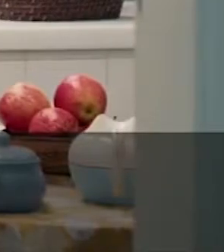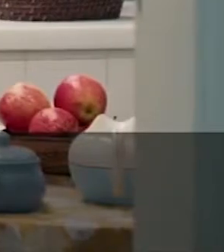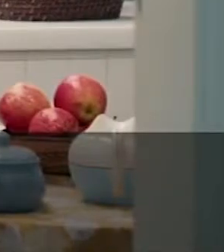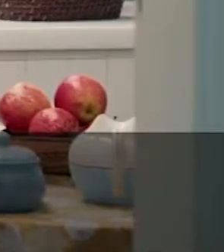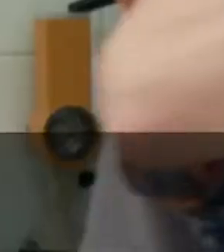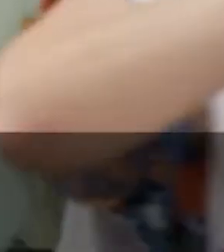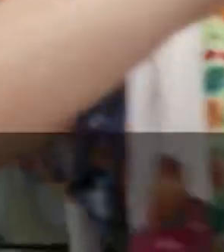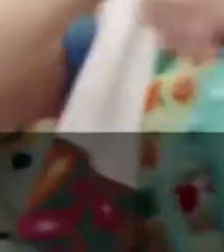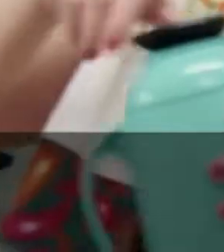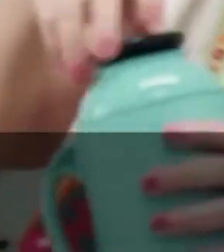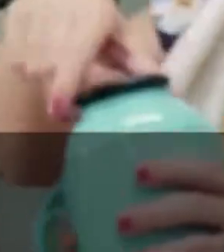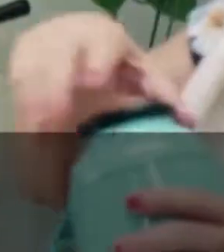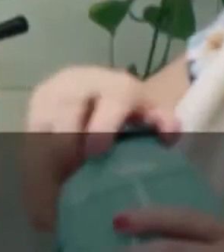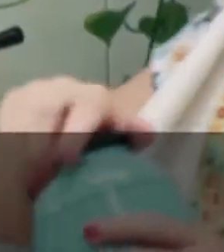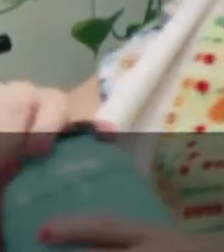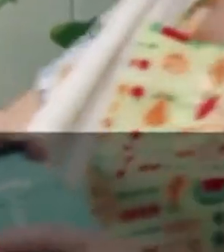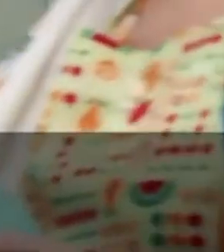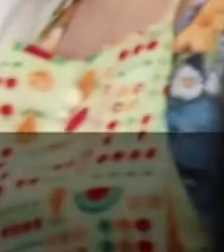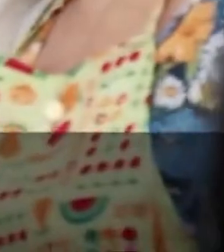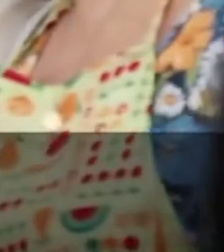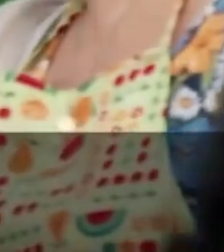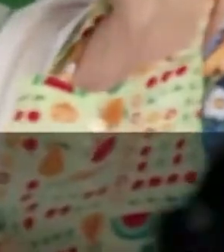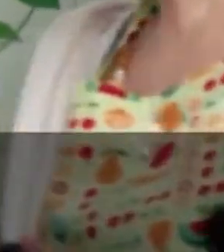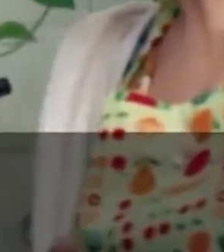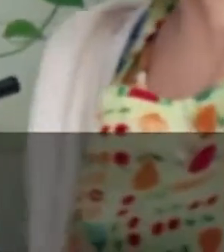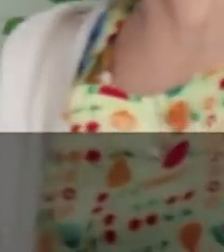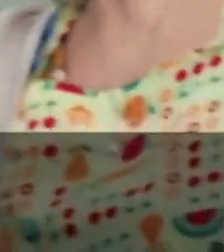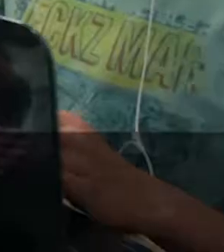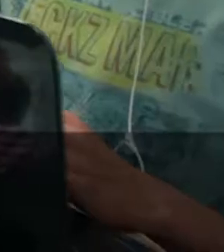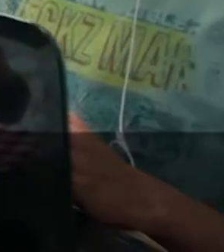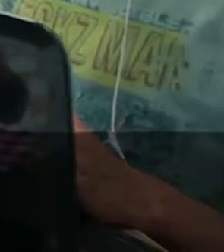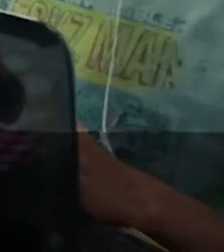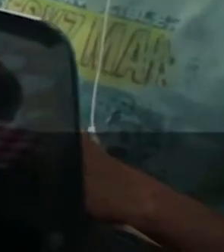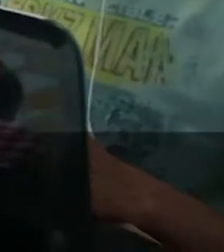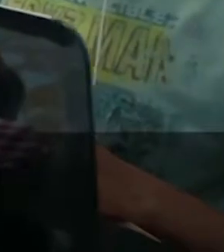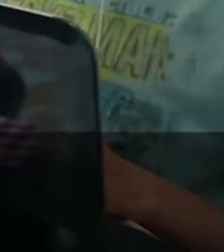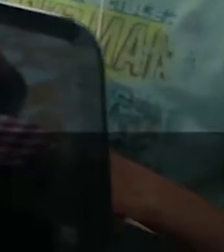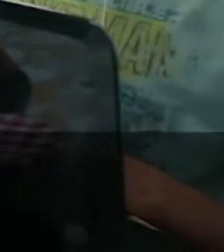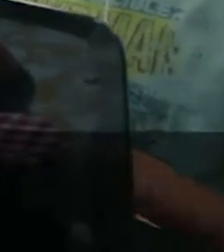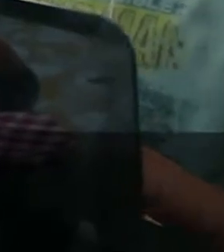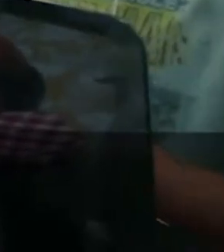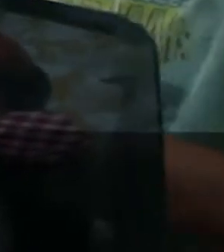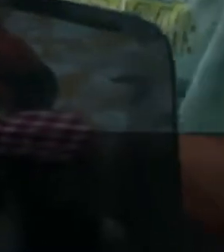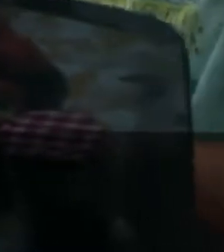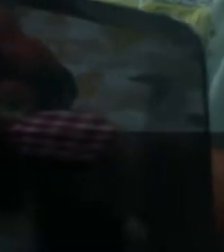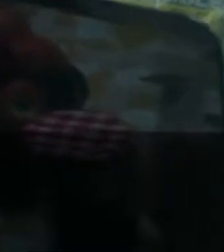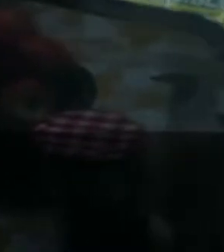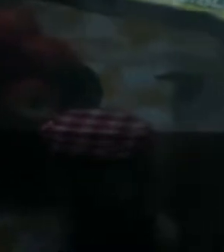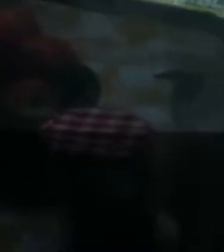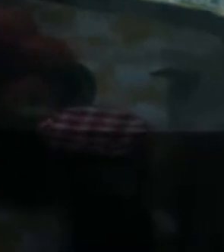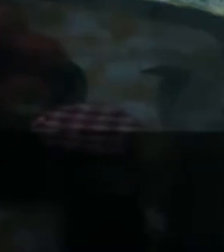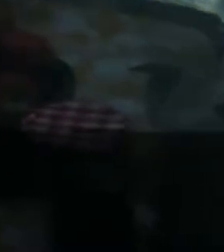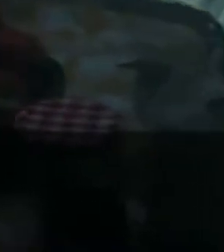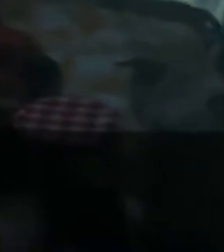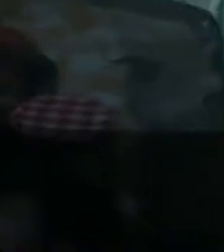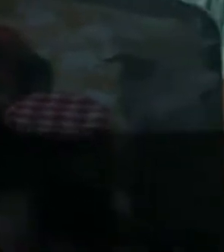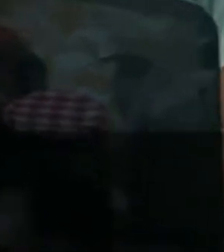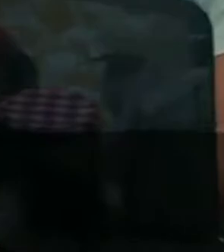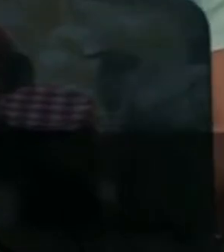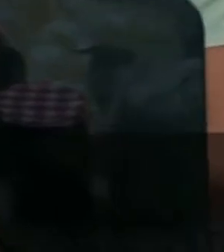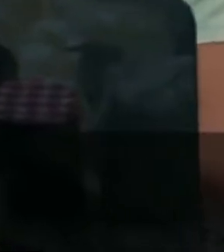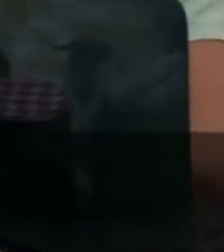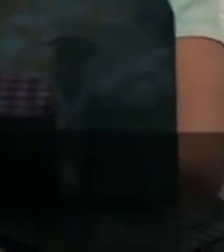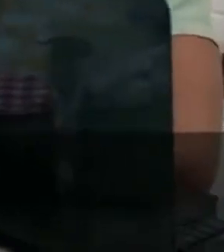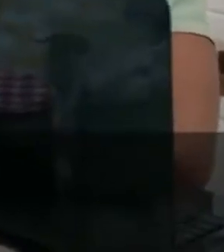Amor, essa conta de energia não é nossa. Não é mesmo, é do vizinho. Está muito mais barata que a nossa. Pois é, eles ainda têm ar-condicionado. Bom